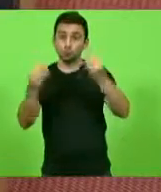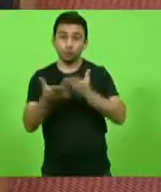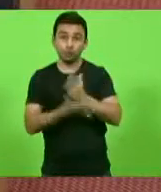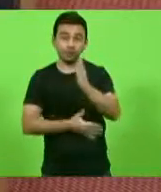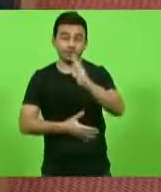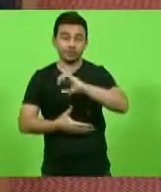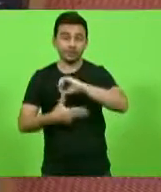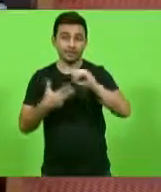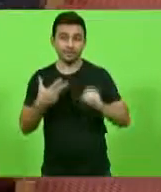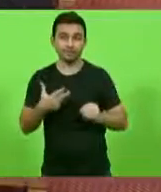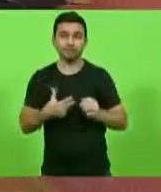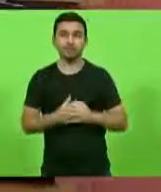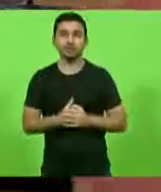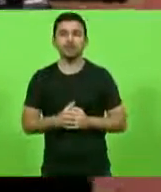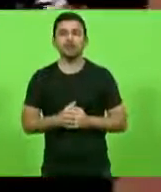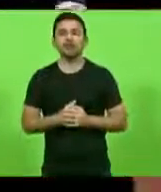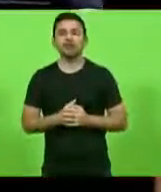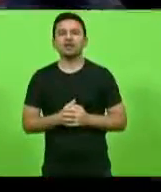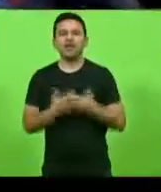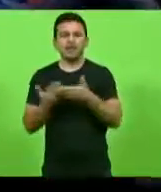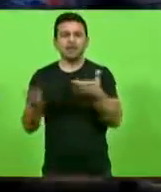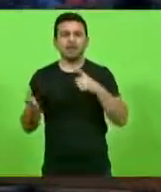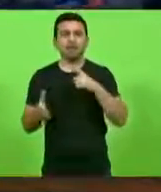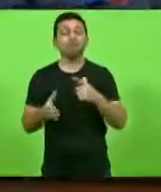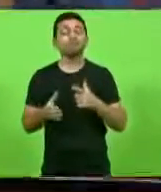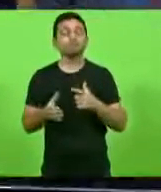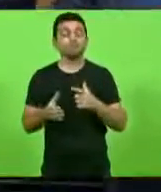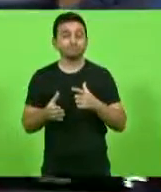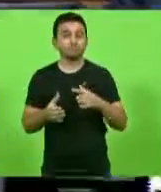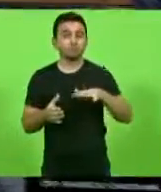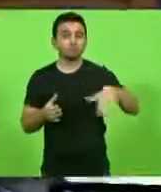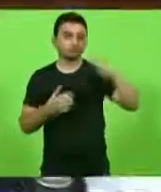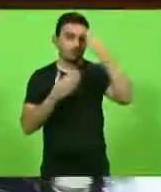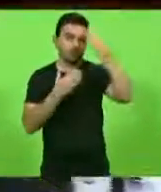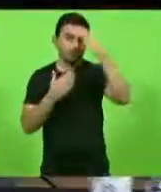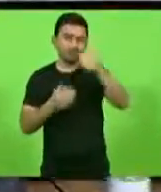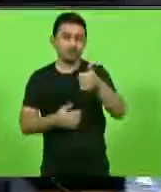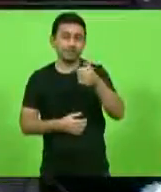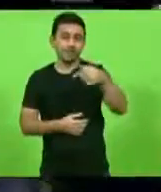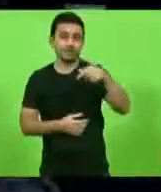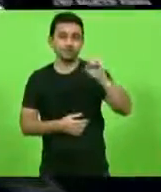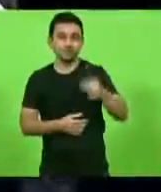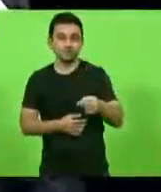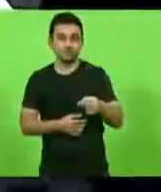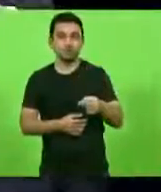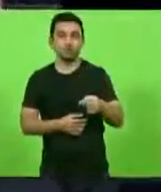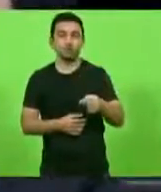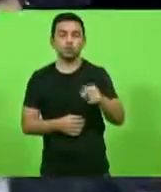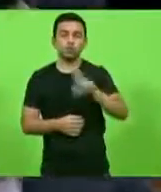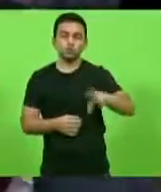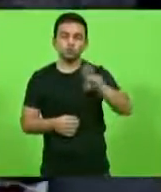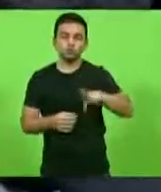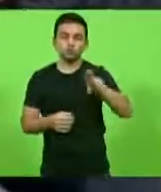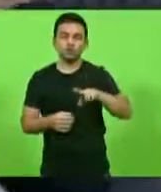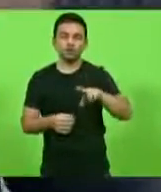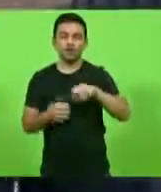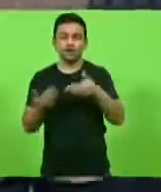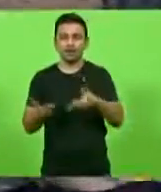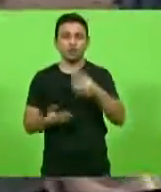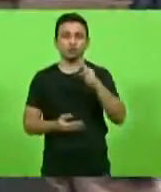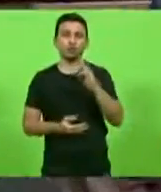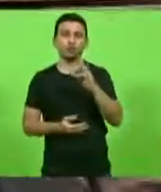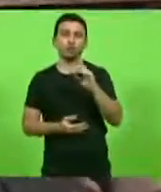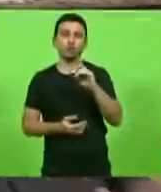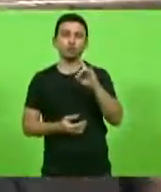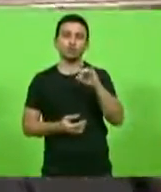e dizer para eles que eles têm uma dívida de gratidão com os 17 mil idiotas que usaram o pronome todos na redação e reprovaram. Então, agora eles têm a